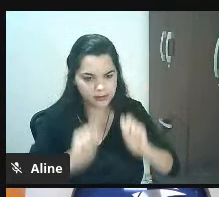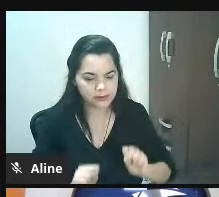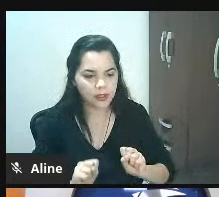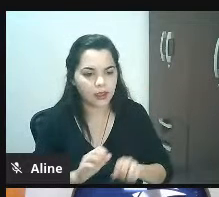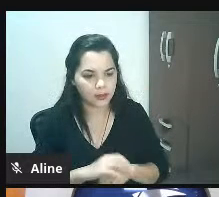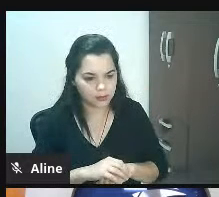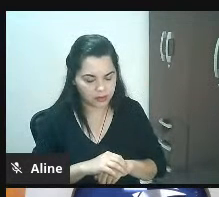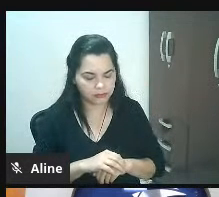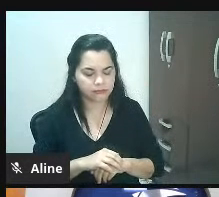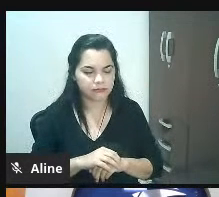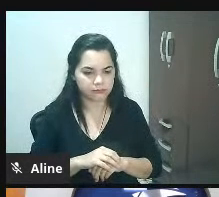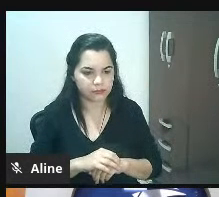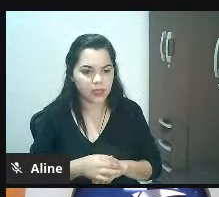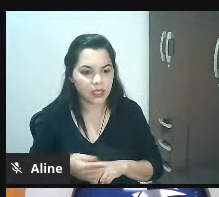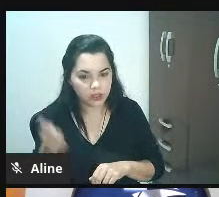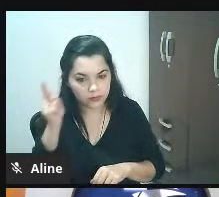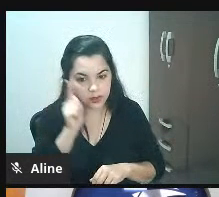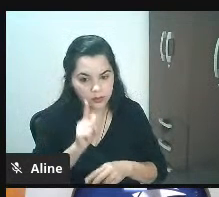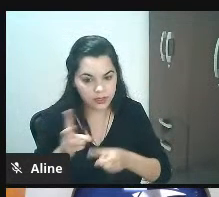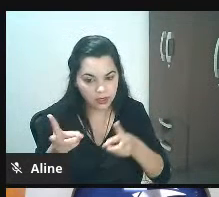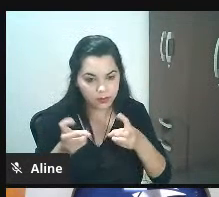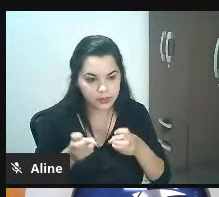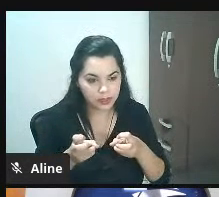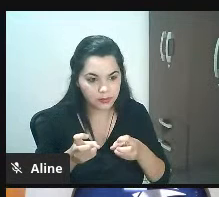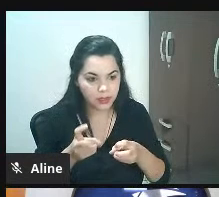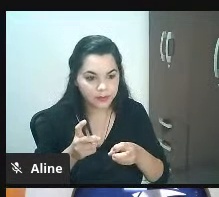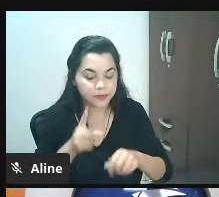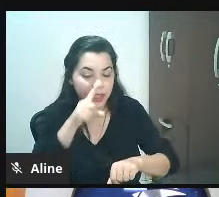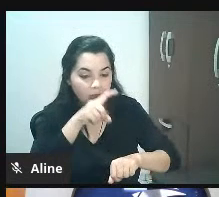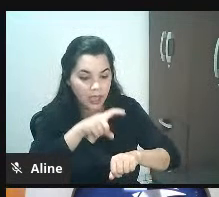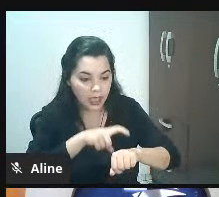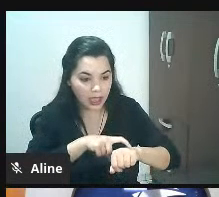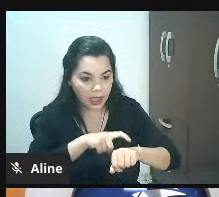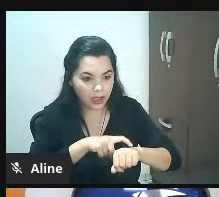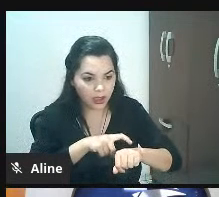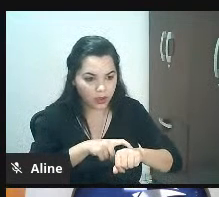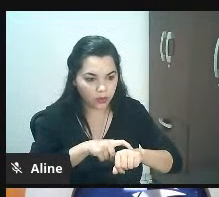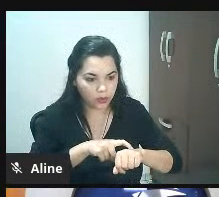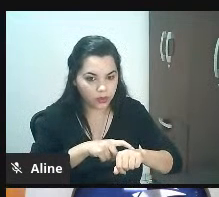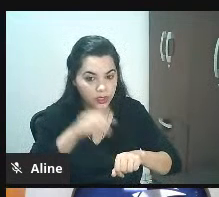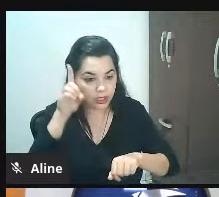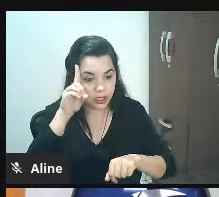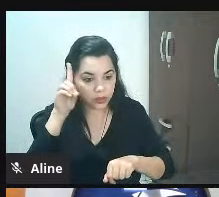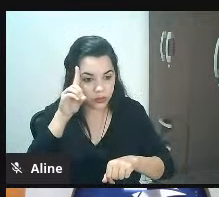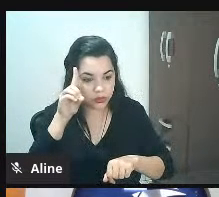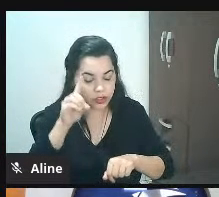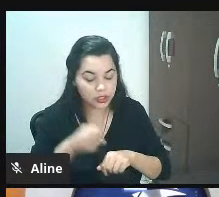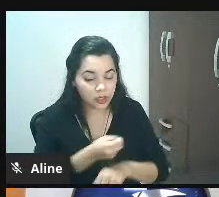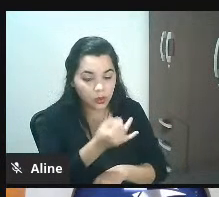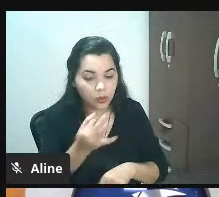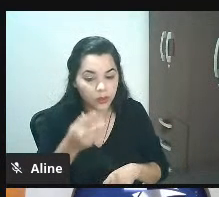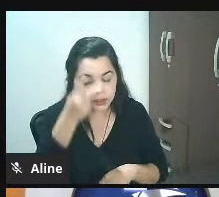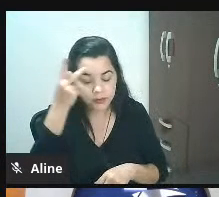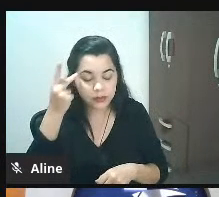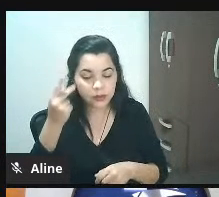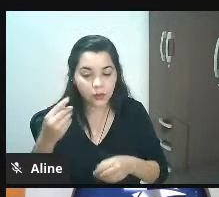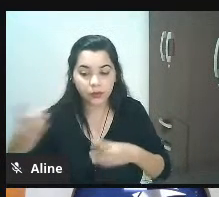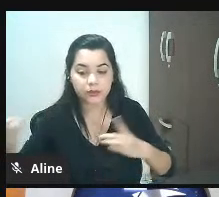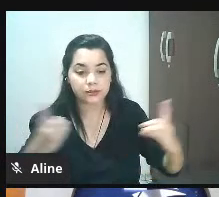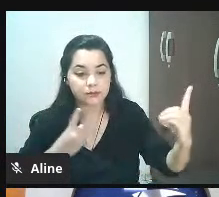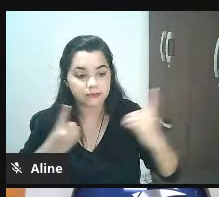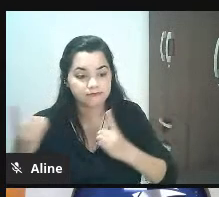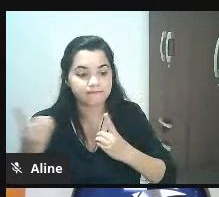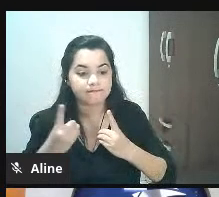realocar a escala das pessoas pra você saber o horário e o dia que tem mais gente na loja tem menos pessoas na loja e antes